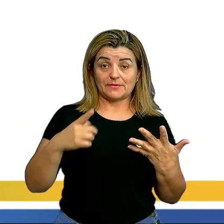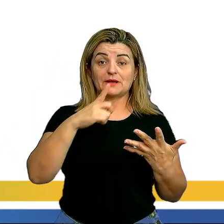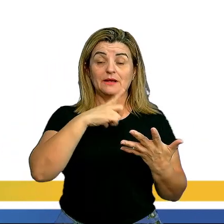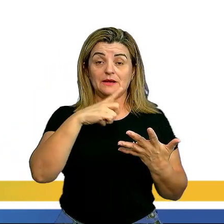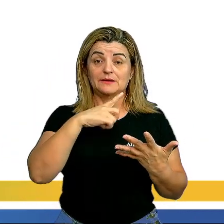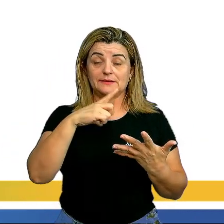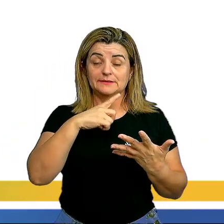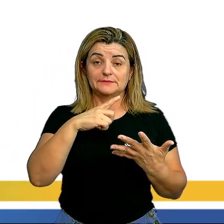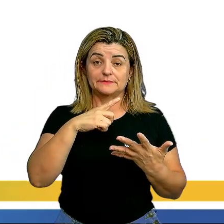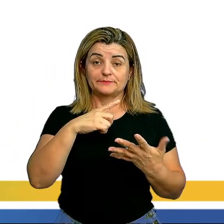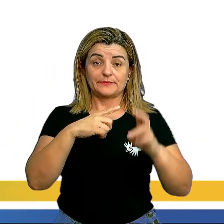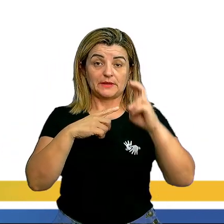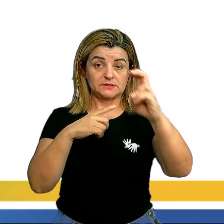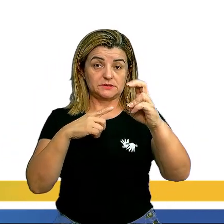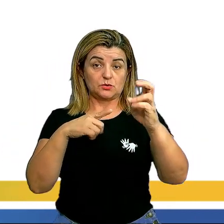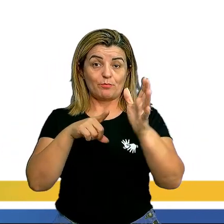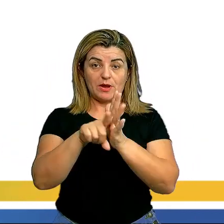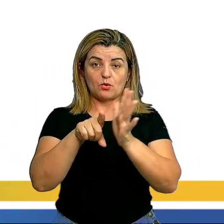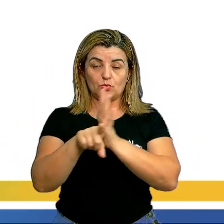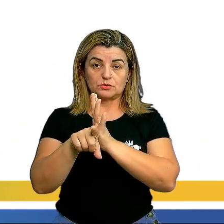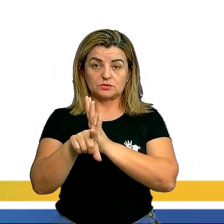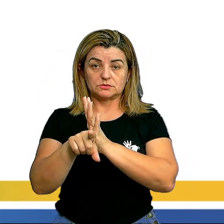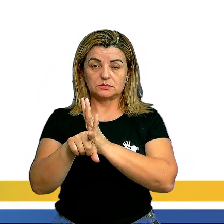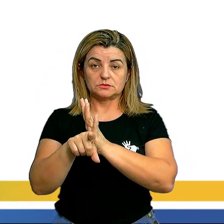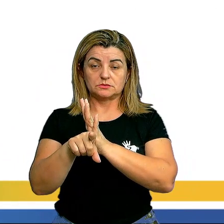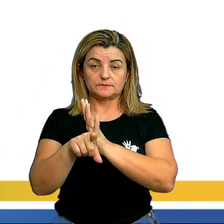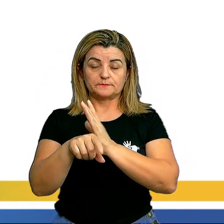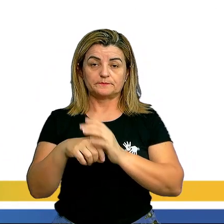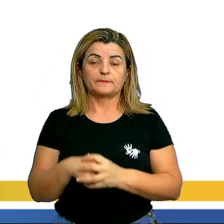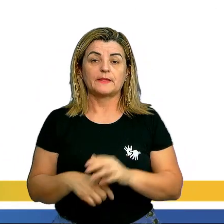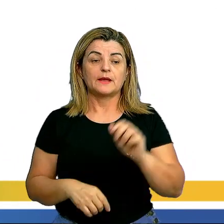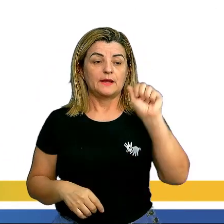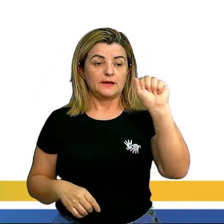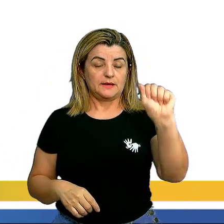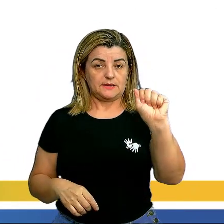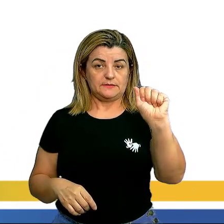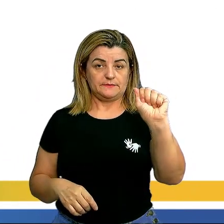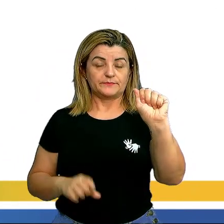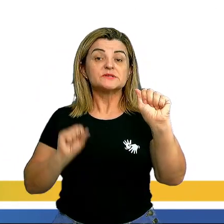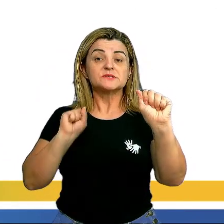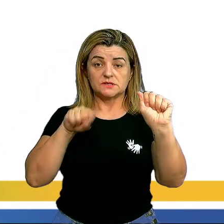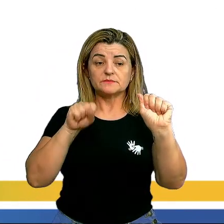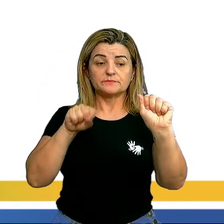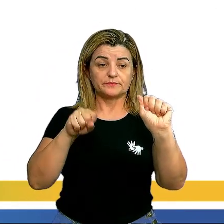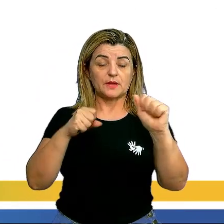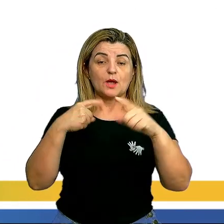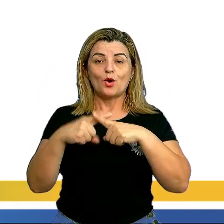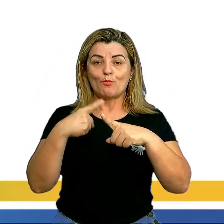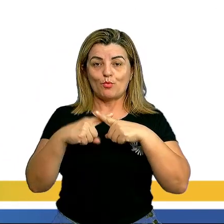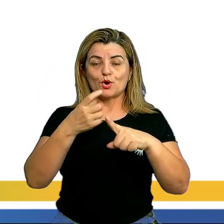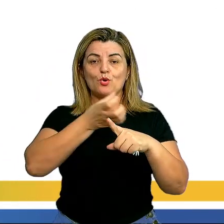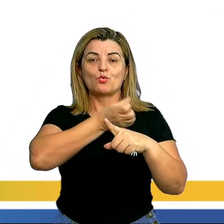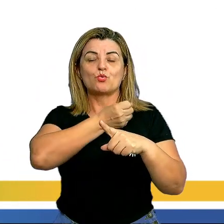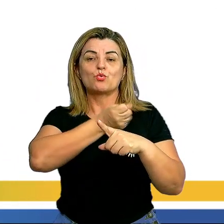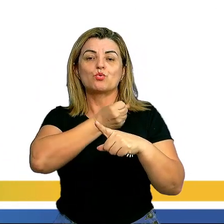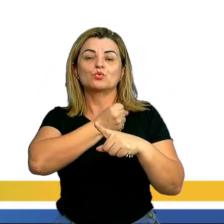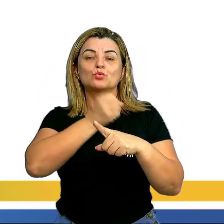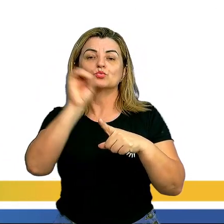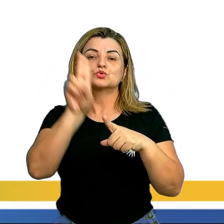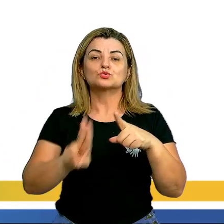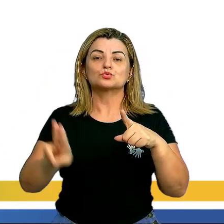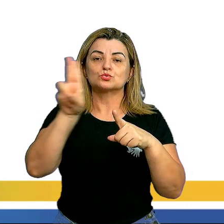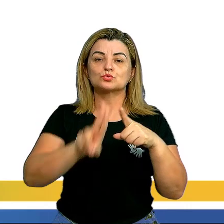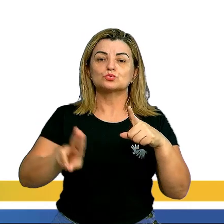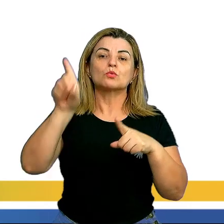ter cinco alternativas. Elas vão dizer. Sim, porque o número de internautas